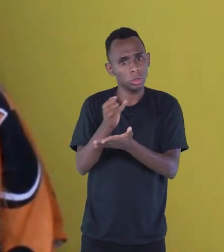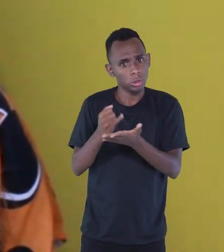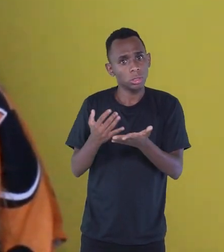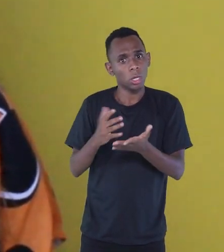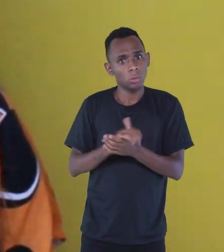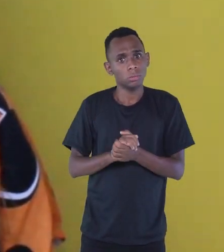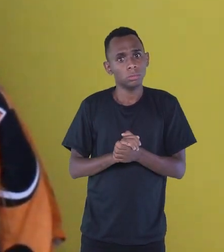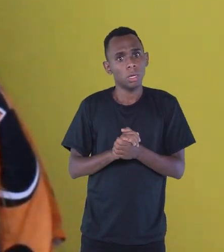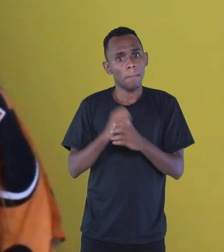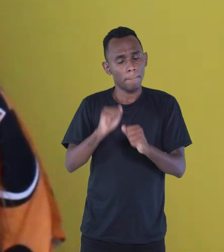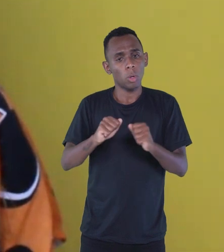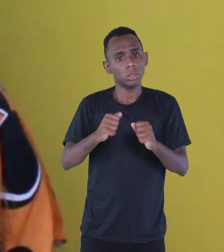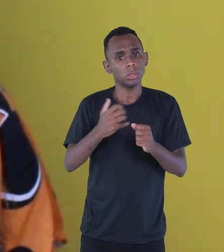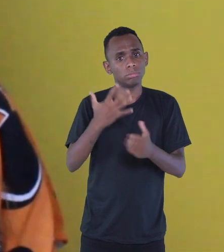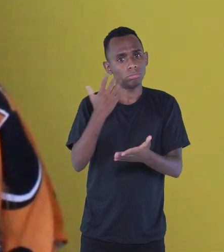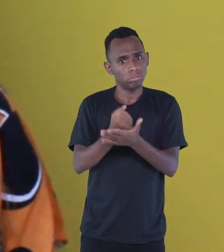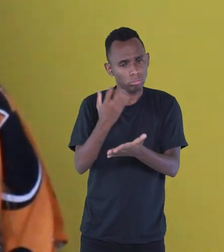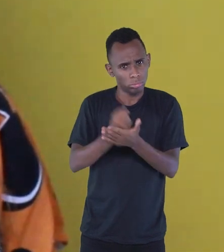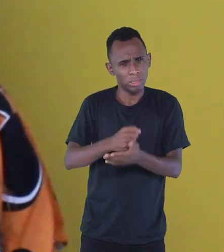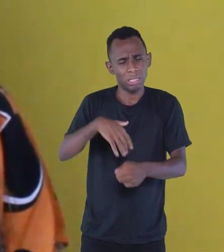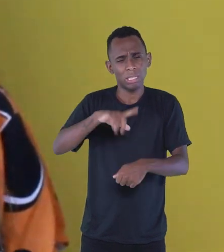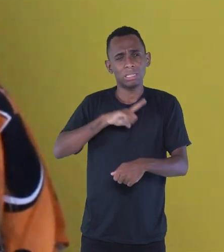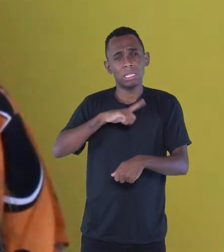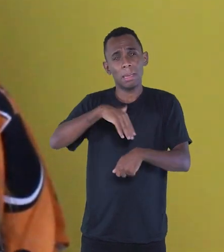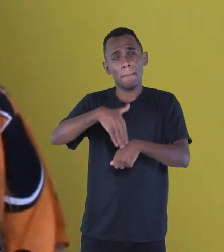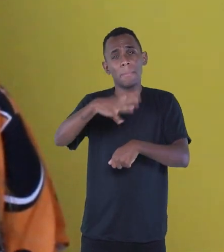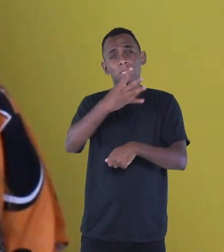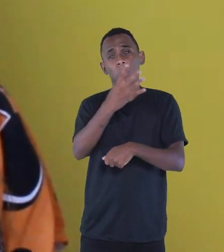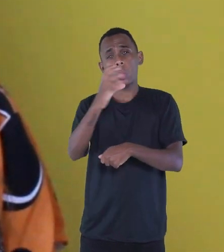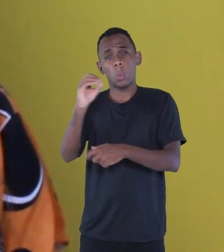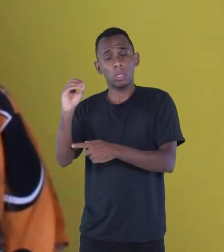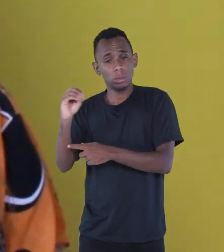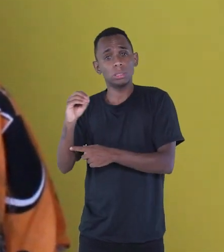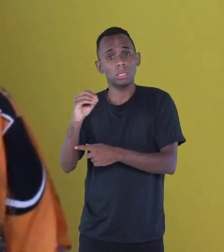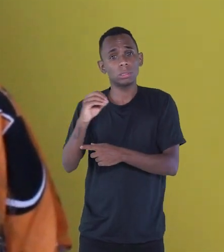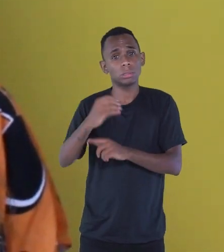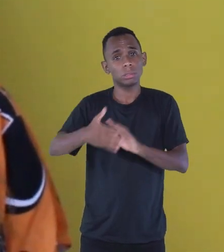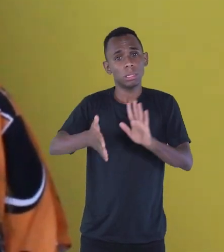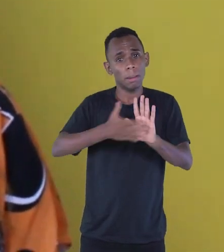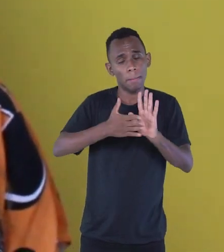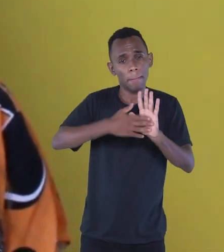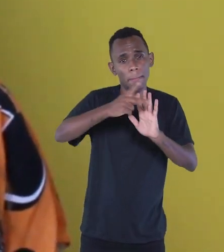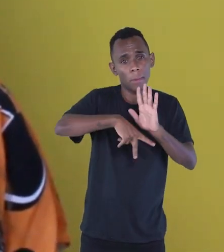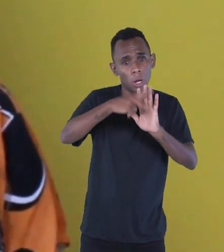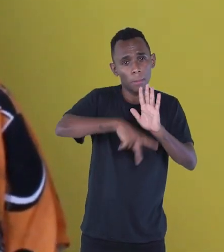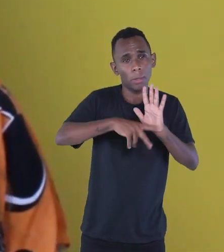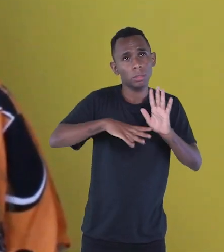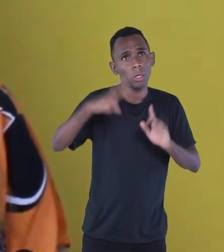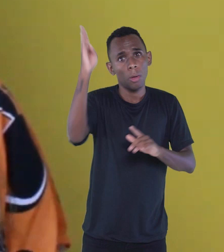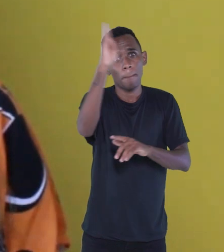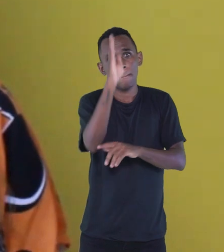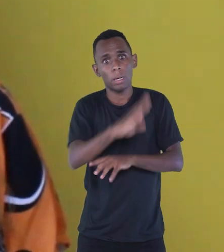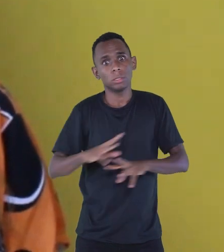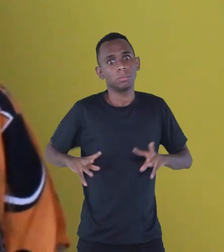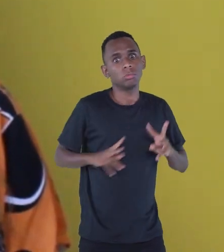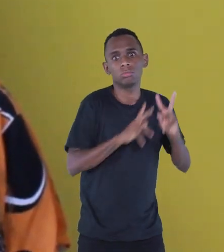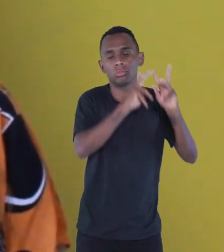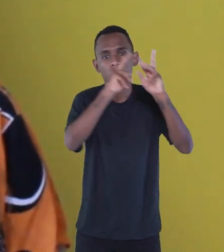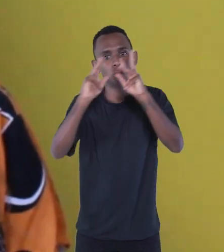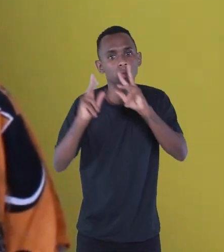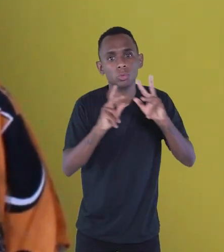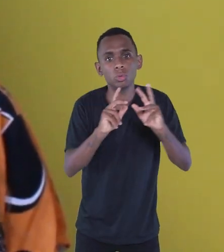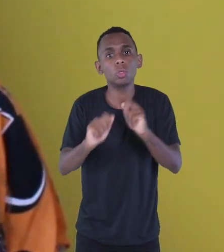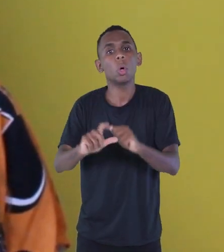e lá tem mais de 400 programas com escritores do Brasil, de renome nacional, local